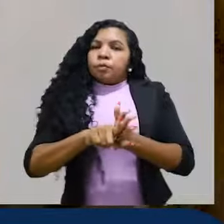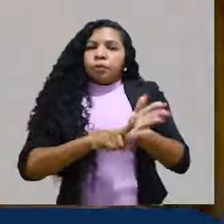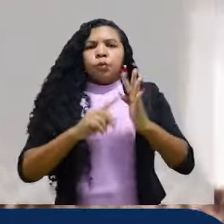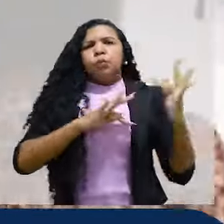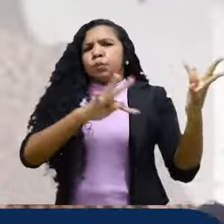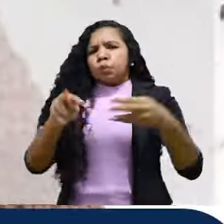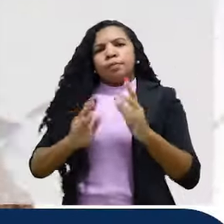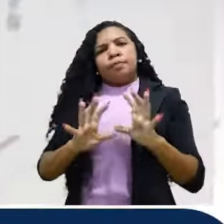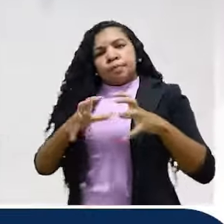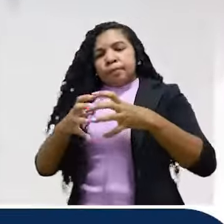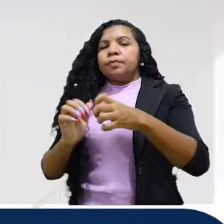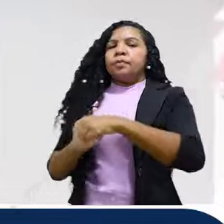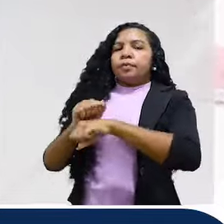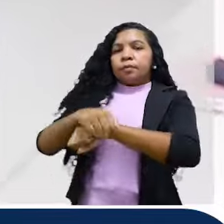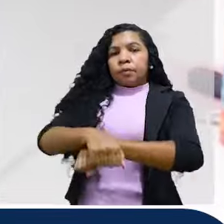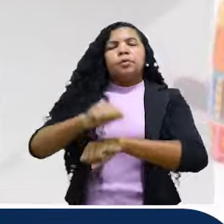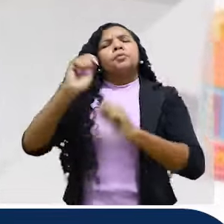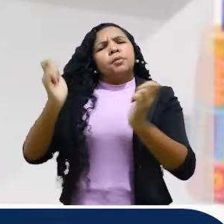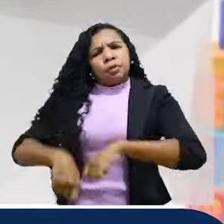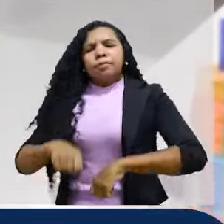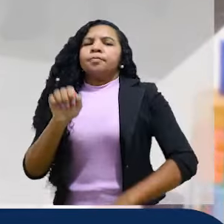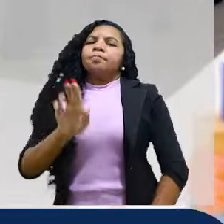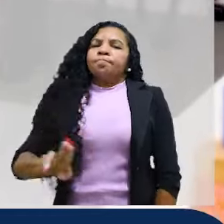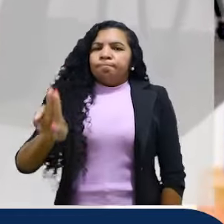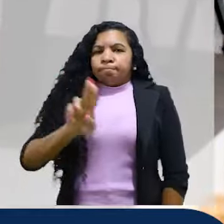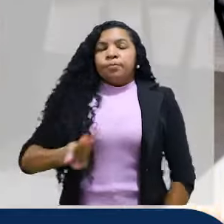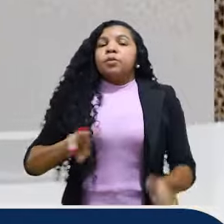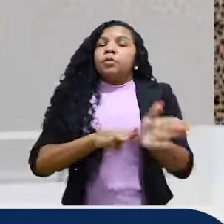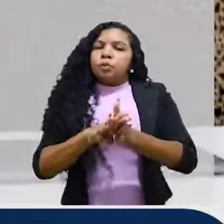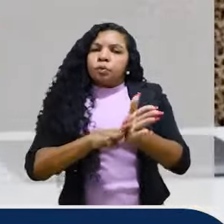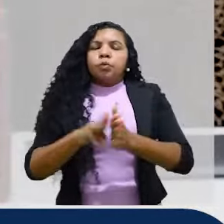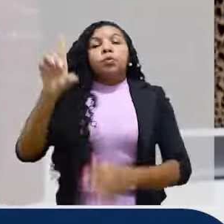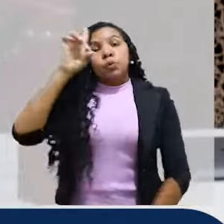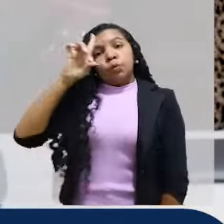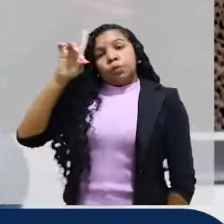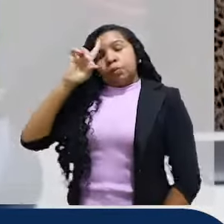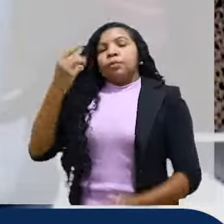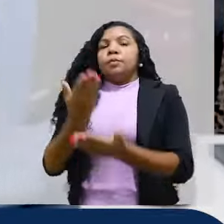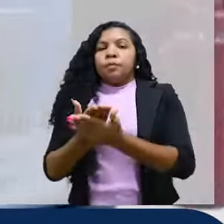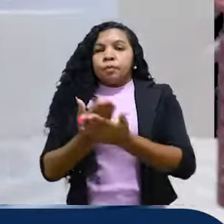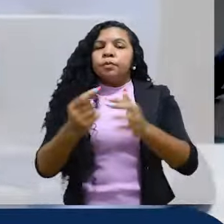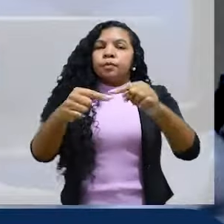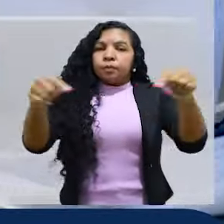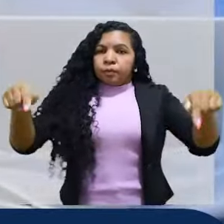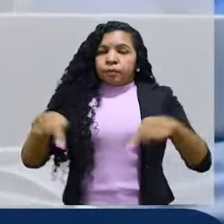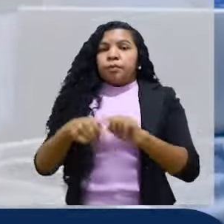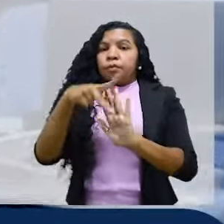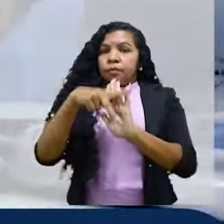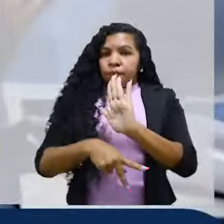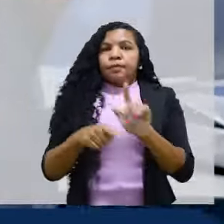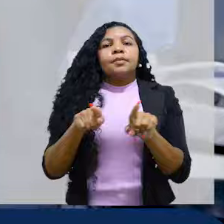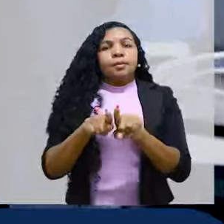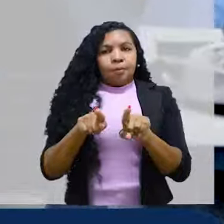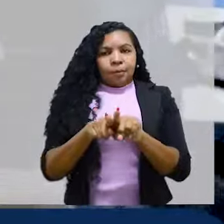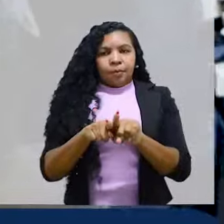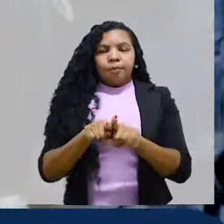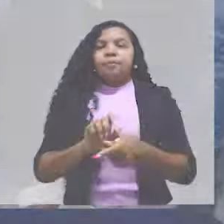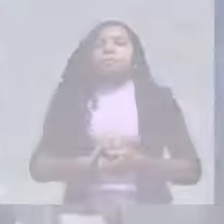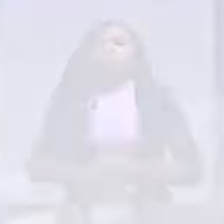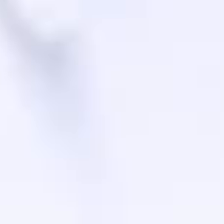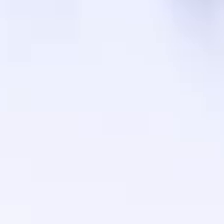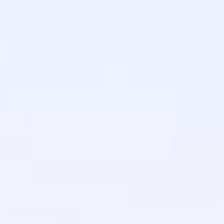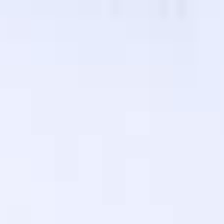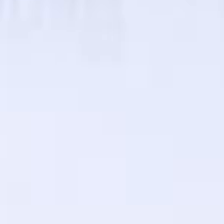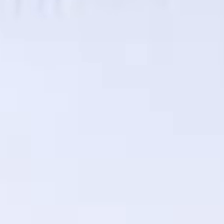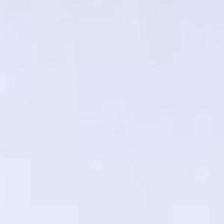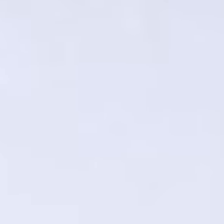E aí os professores, pesquisadores, todos os membros da academia, eles podem utilizar isso para o seu dia a dia, para a sala de aula e para os seus projetos também.